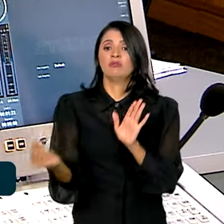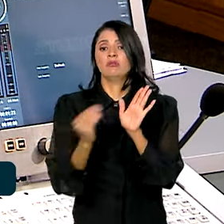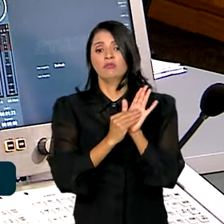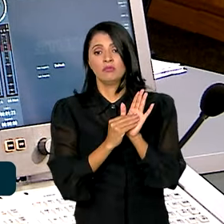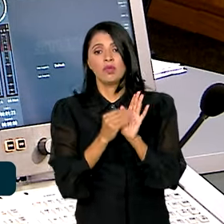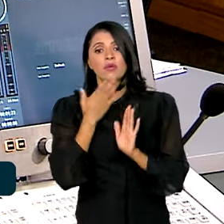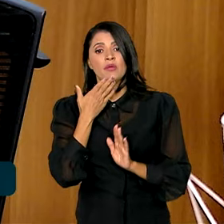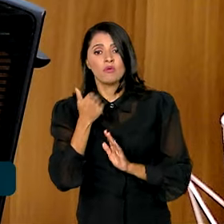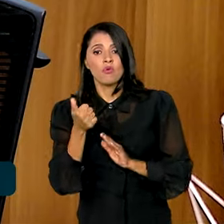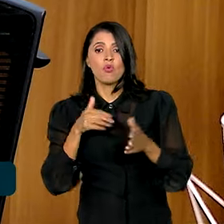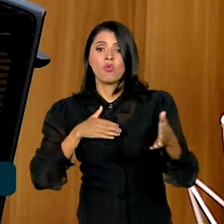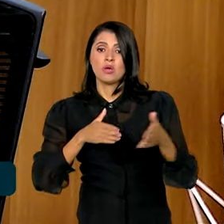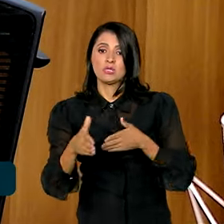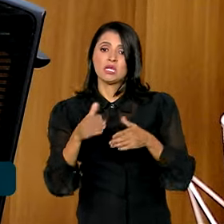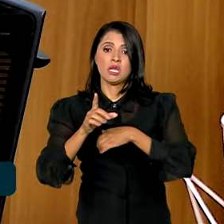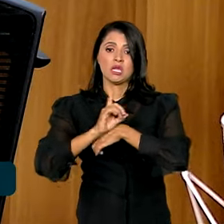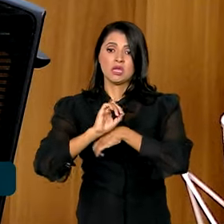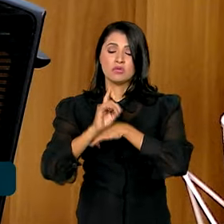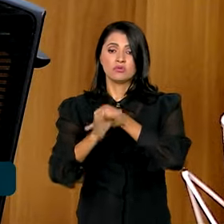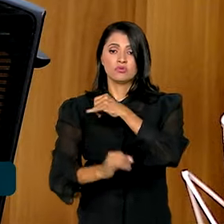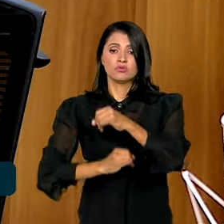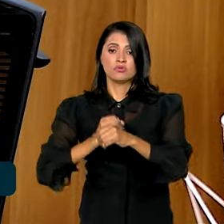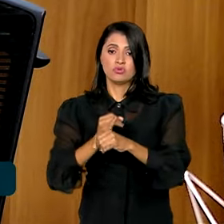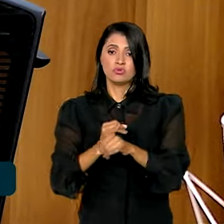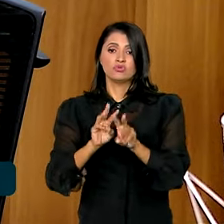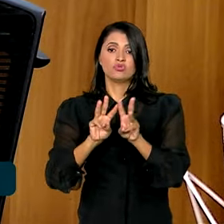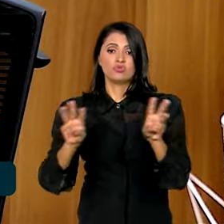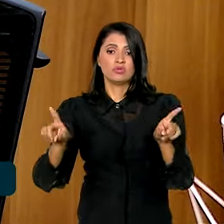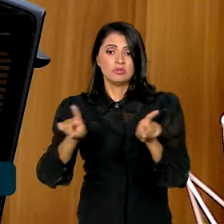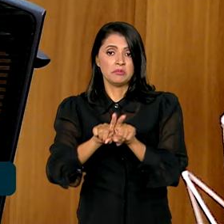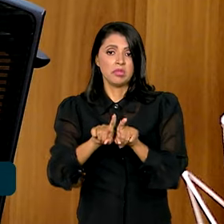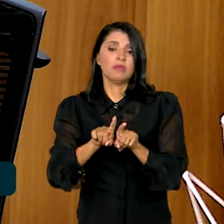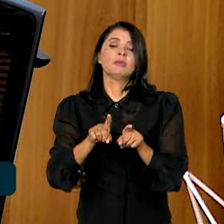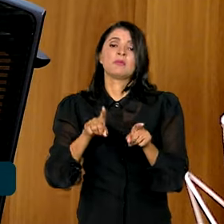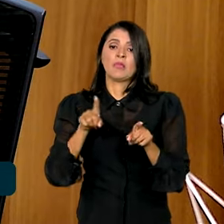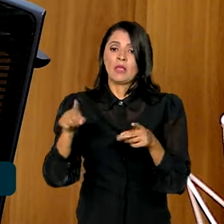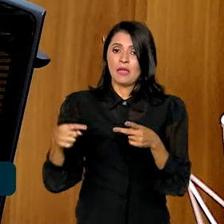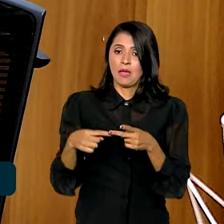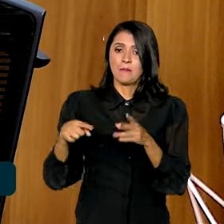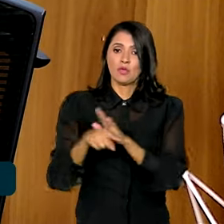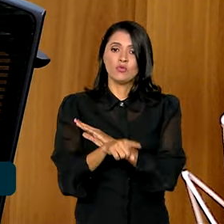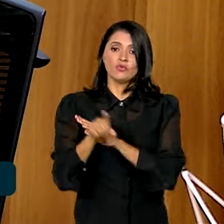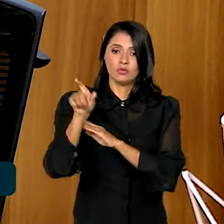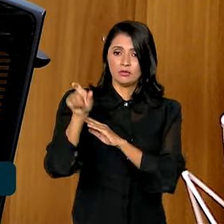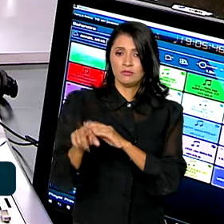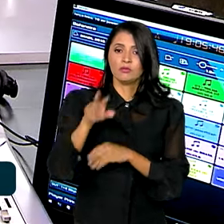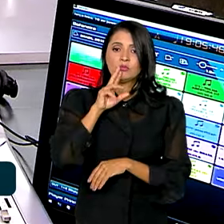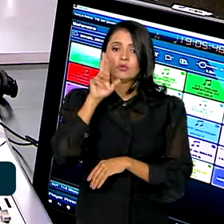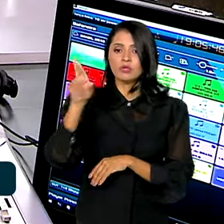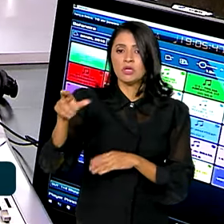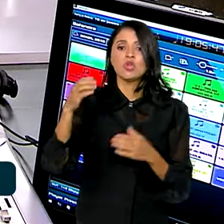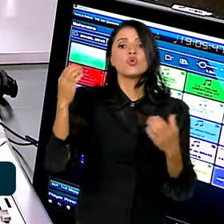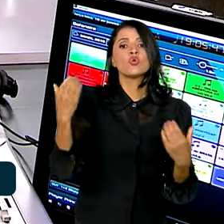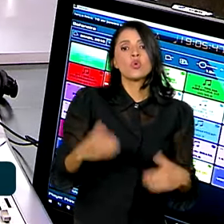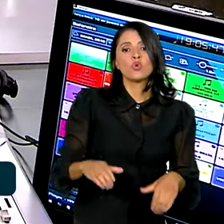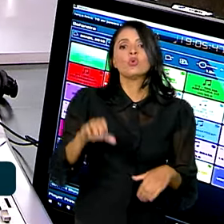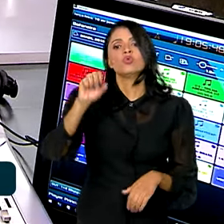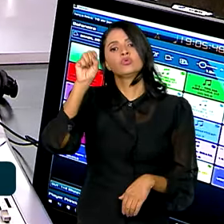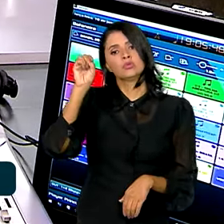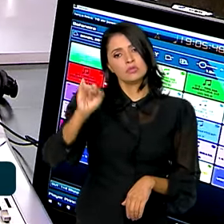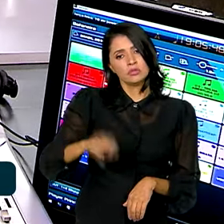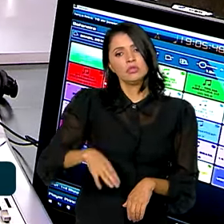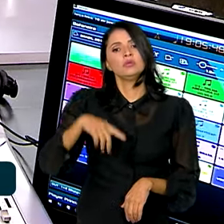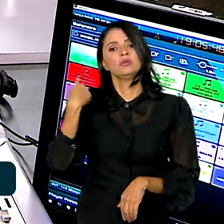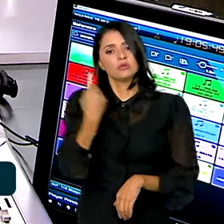todo o acesso digital aos nossos serviços. A segunda pergunta que você faz, Luciana, acerca do concurso, sim, nós